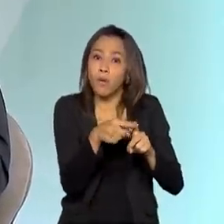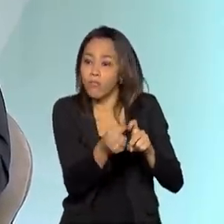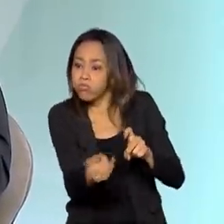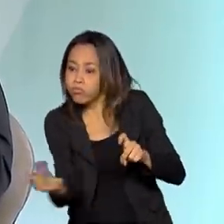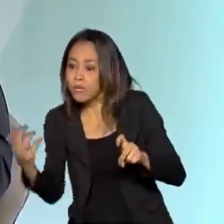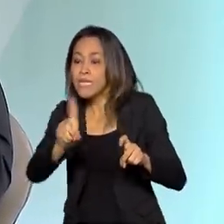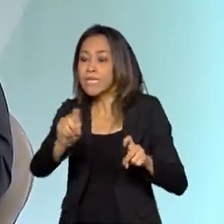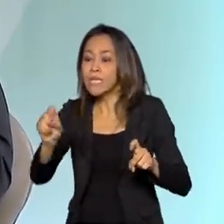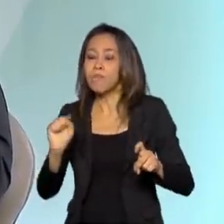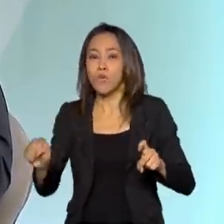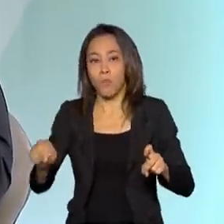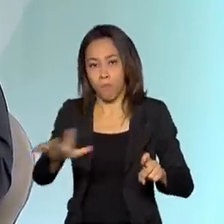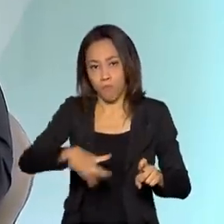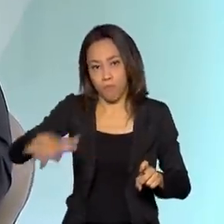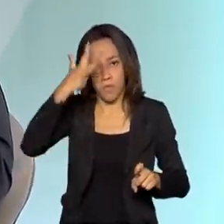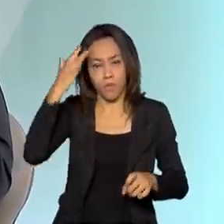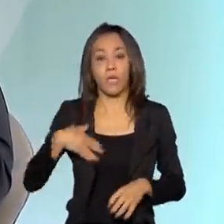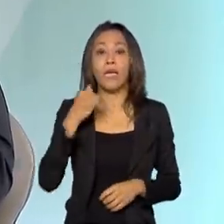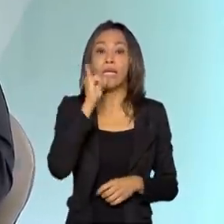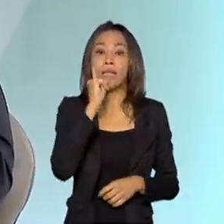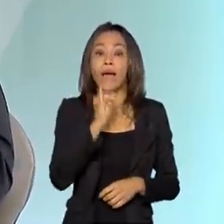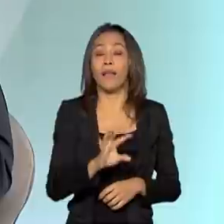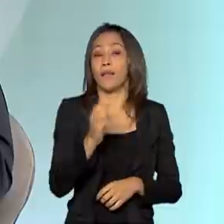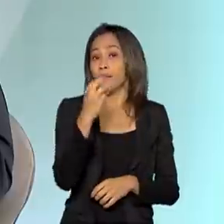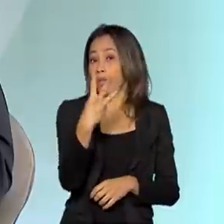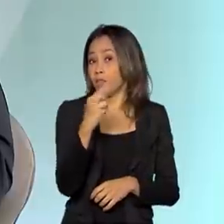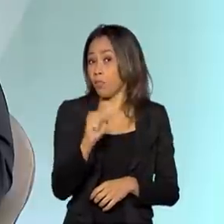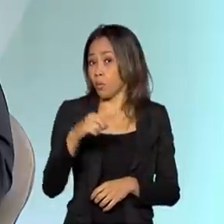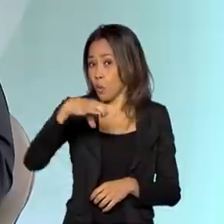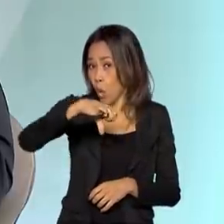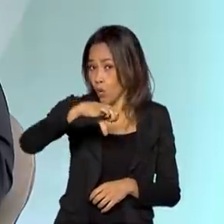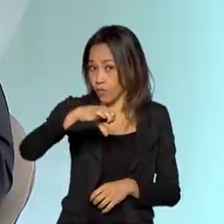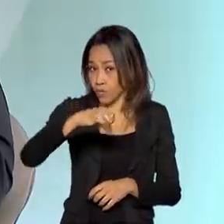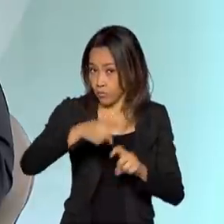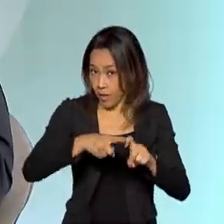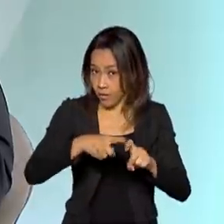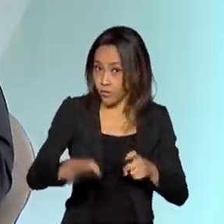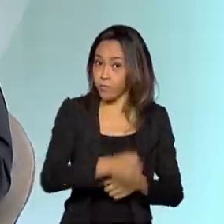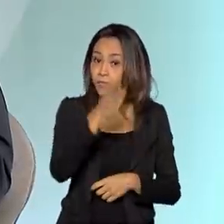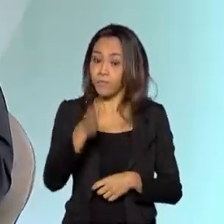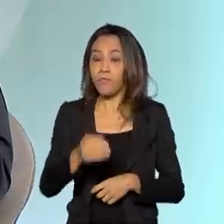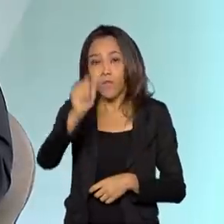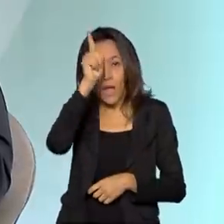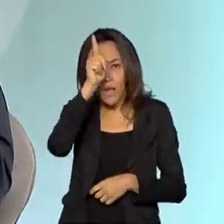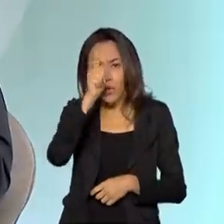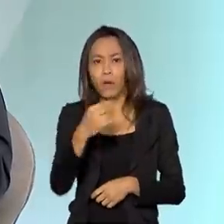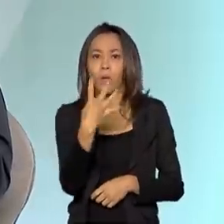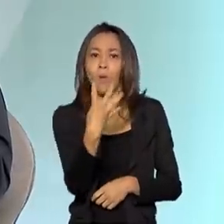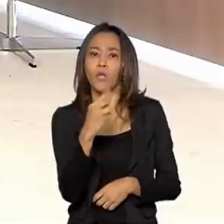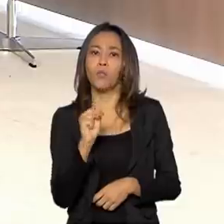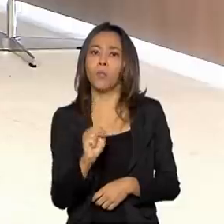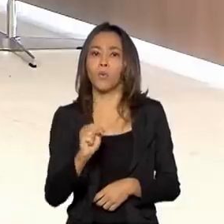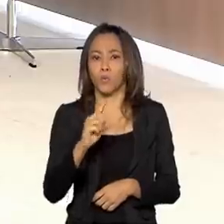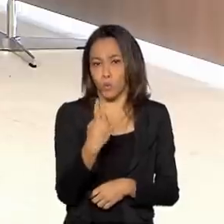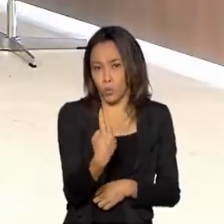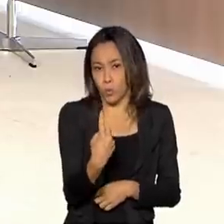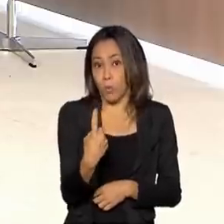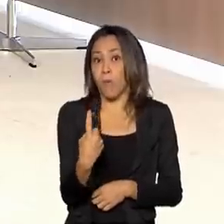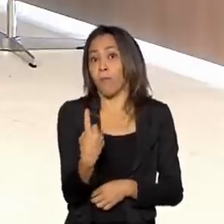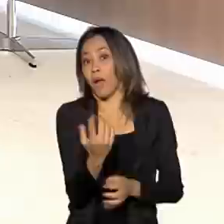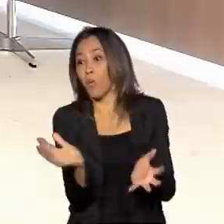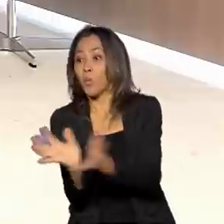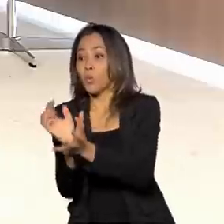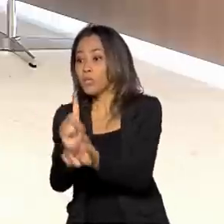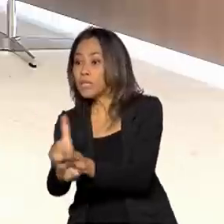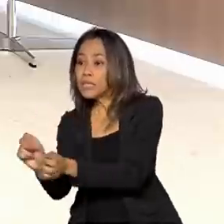A Itália tem 3,9. A Alemanha, salvo o melhor juízo, tem 4,1 médicos para cada 100 mil